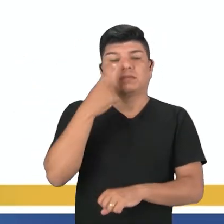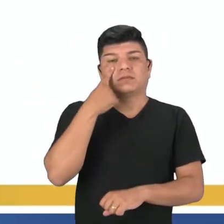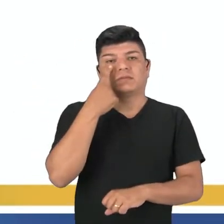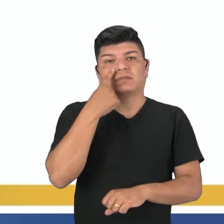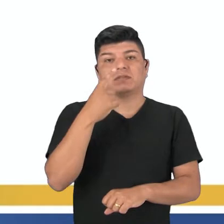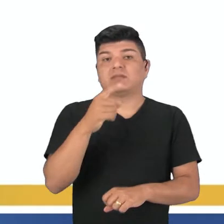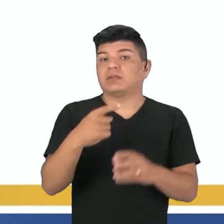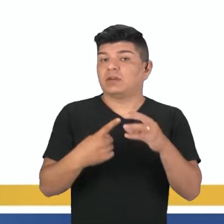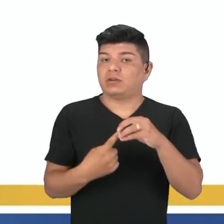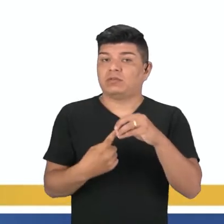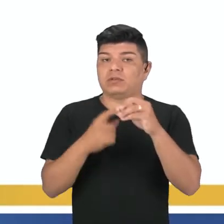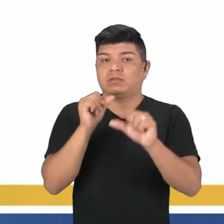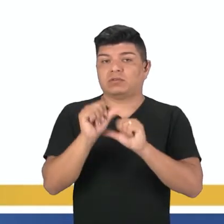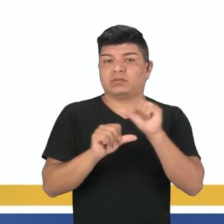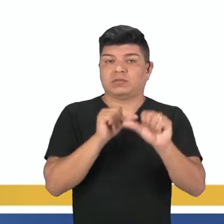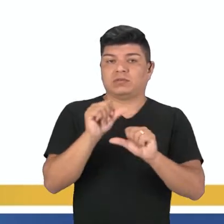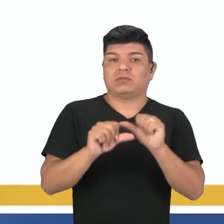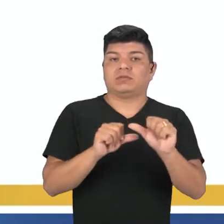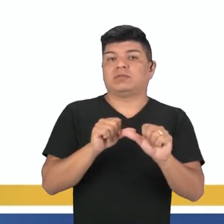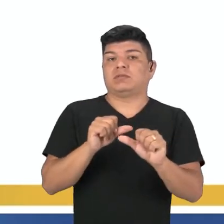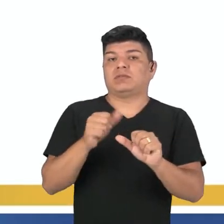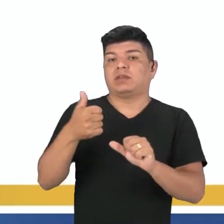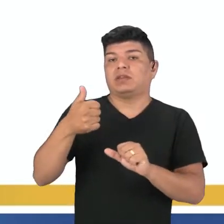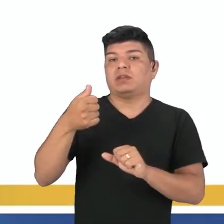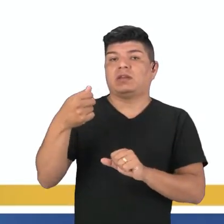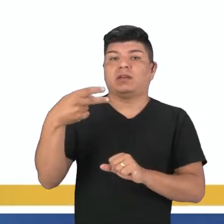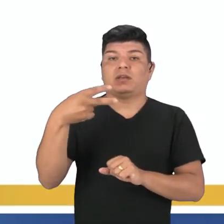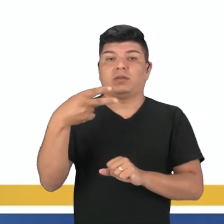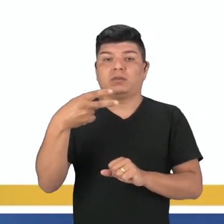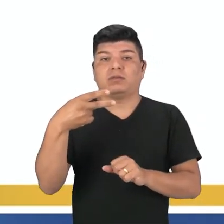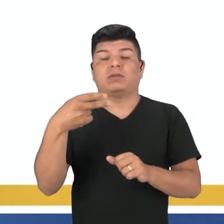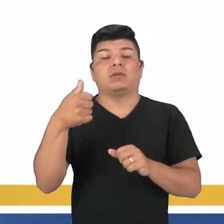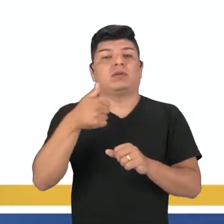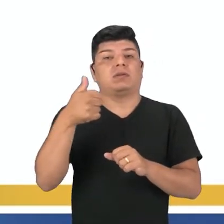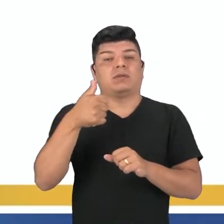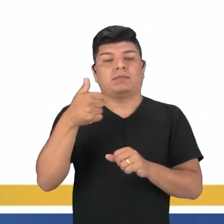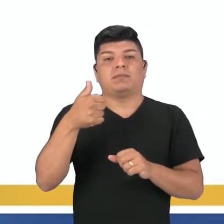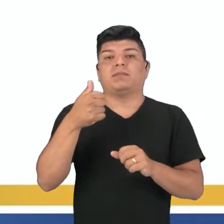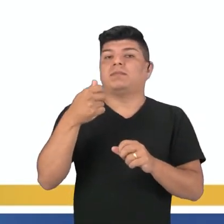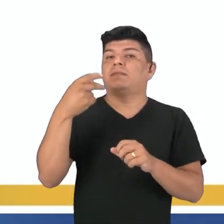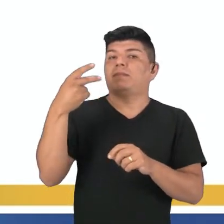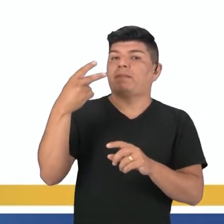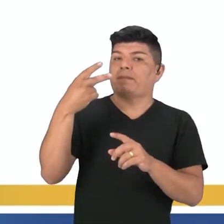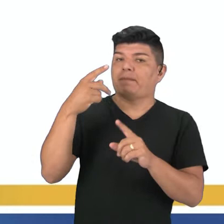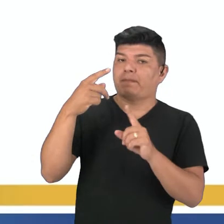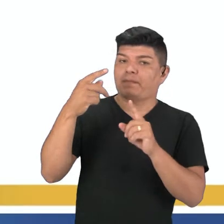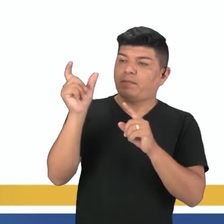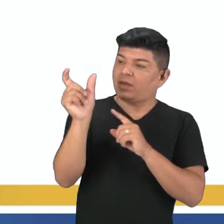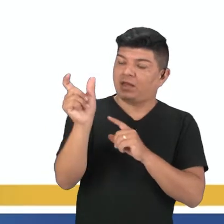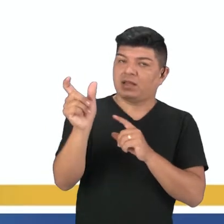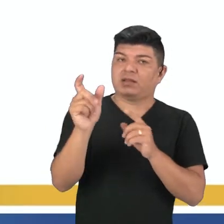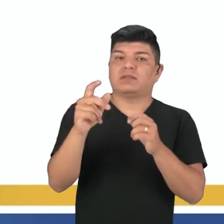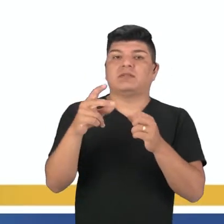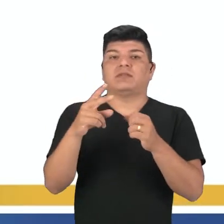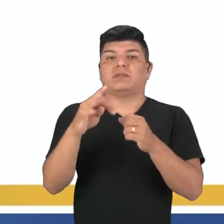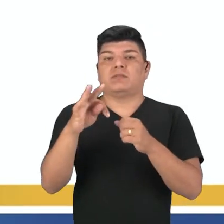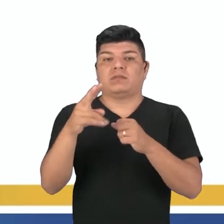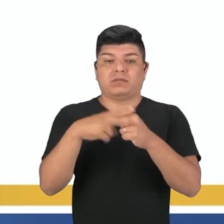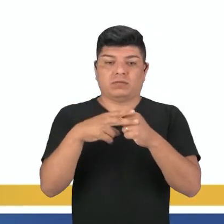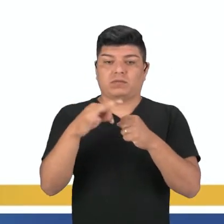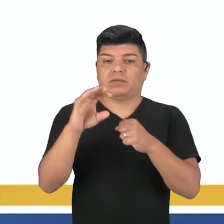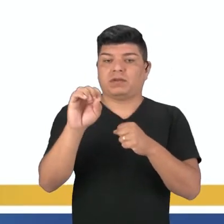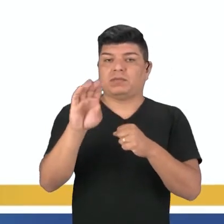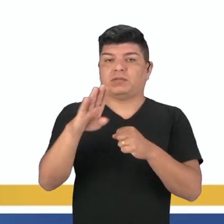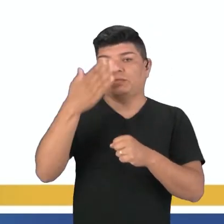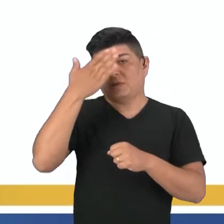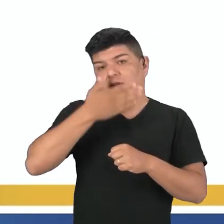Observaram que a única coisa que eu mudei aí foi a ordem das duas primeiras palavras? Então sempre que for pergunta, o verbo to be é quem vem na frente da